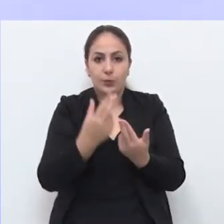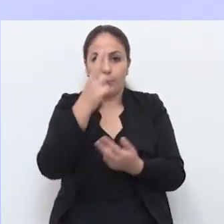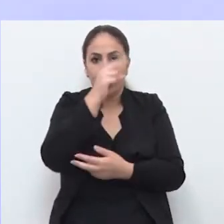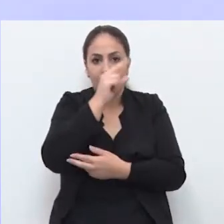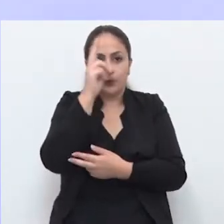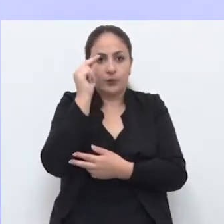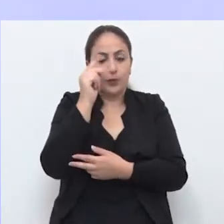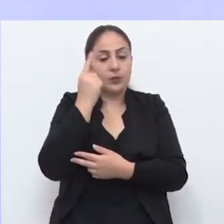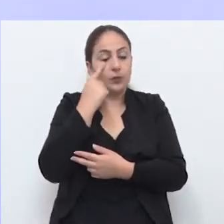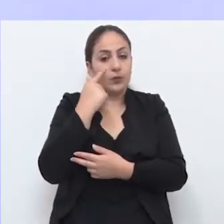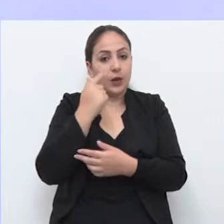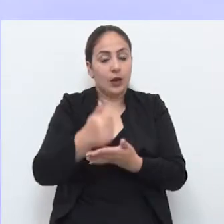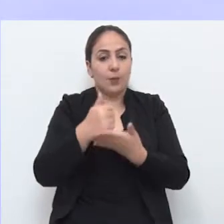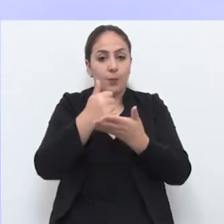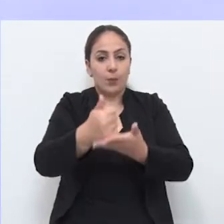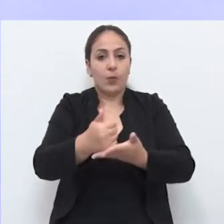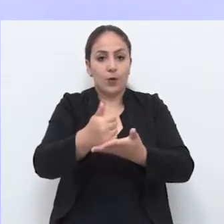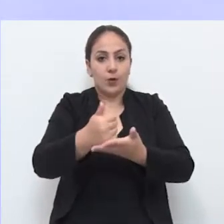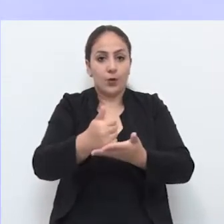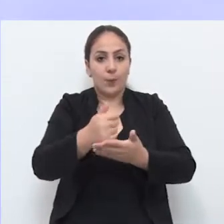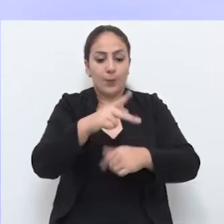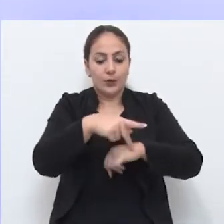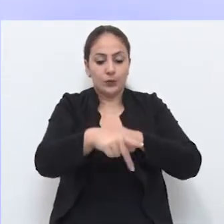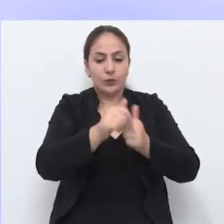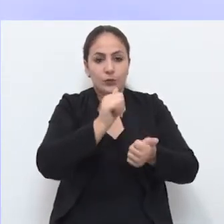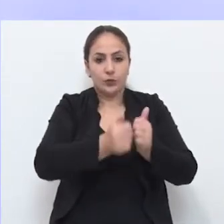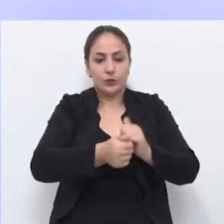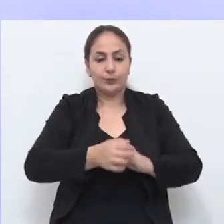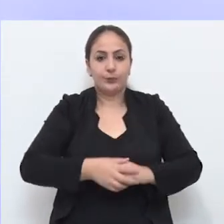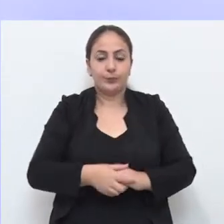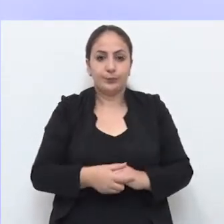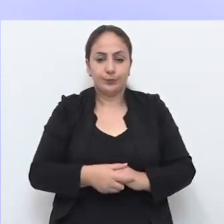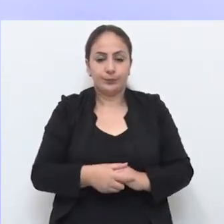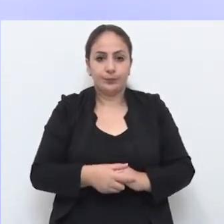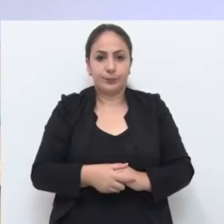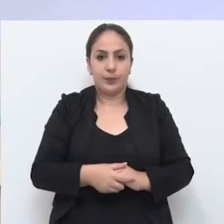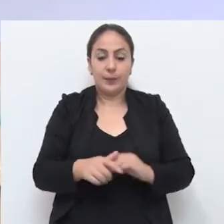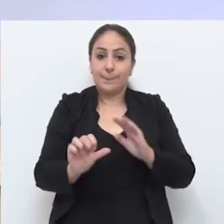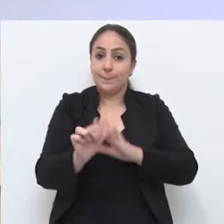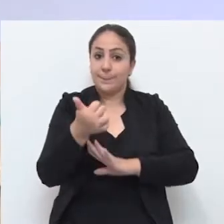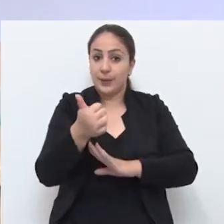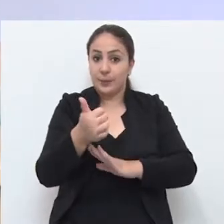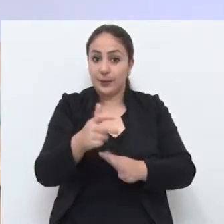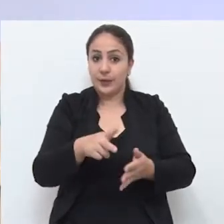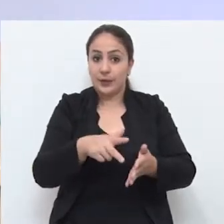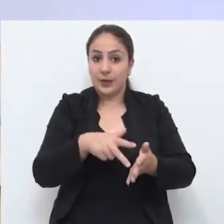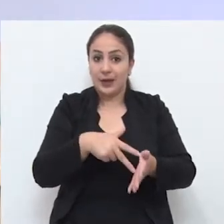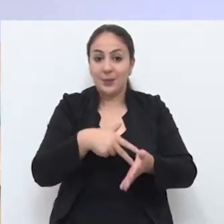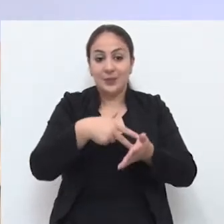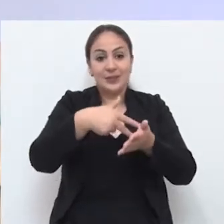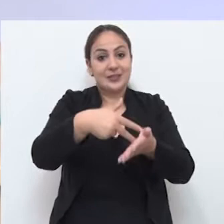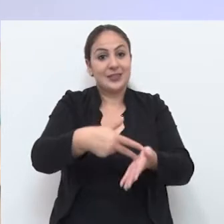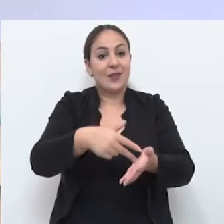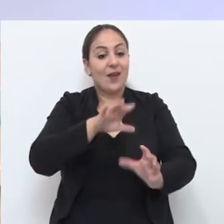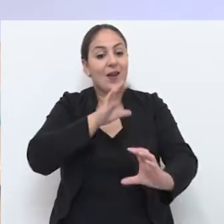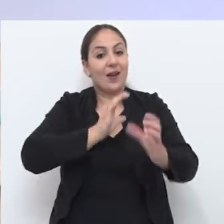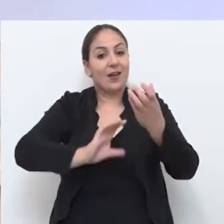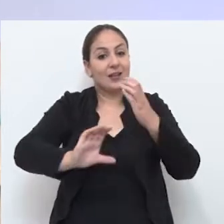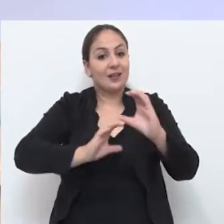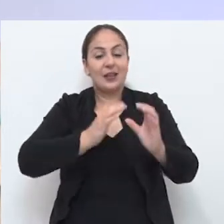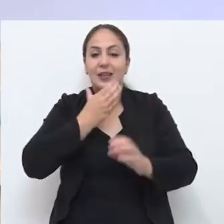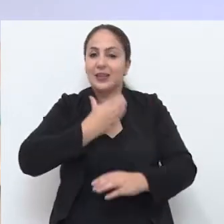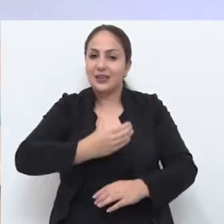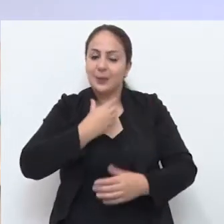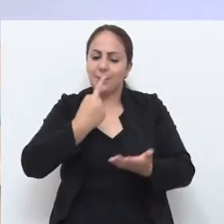uma reunião com o Prefeito em busca de apoio ao Passo Fundo Futsal. A primeira apresentação da cantata